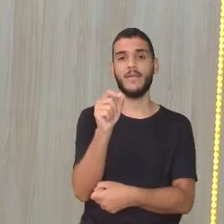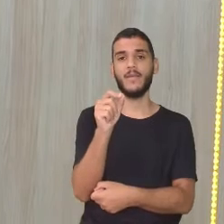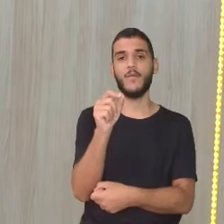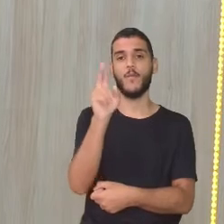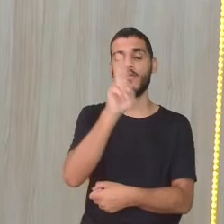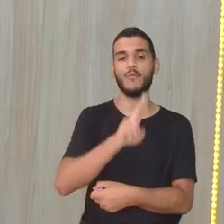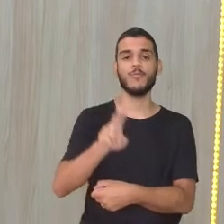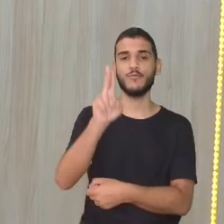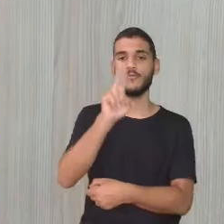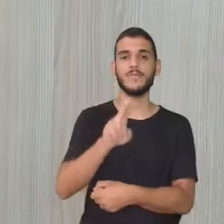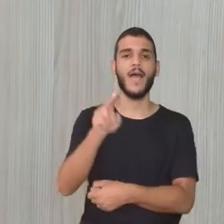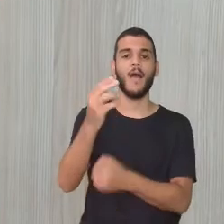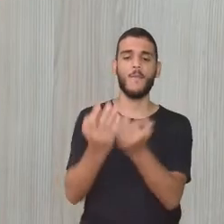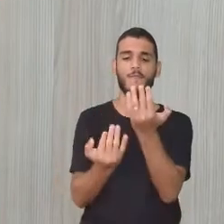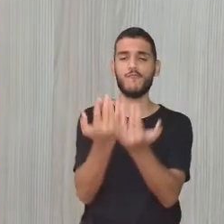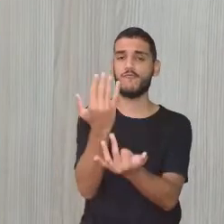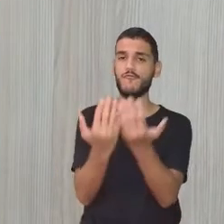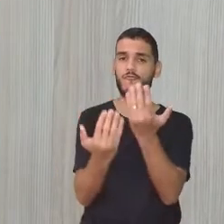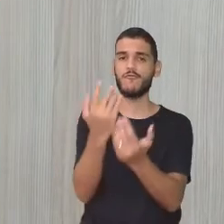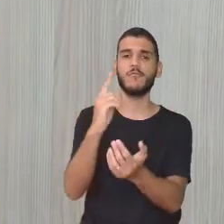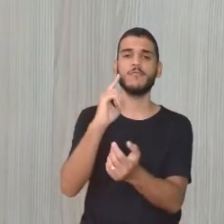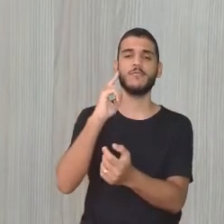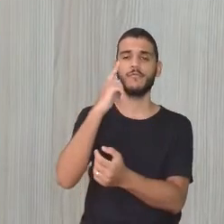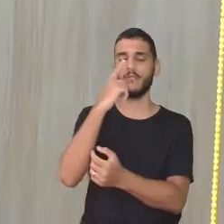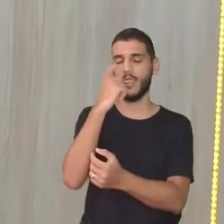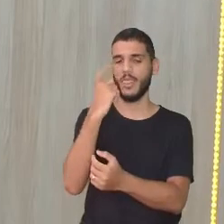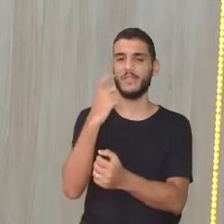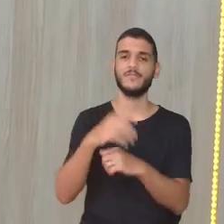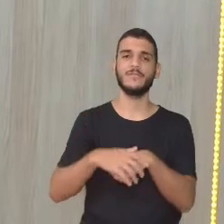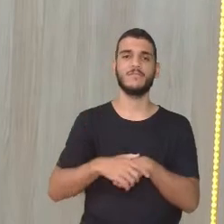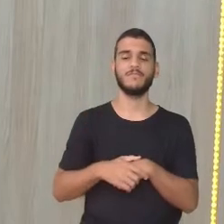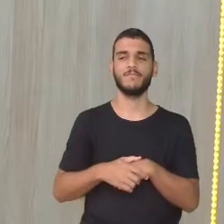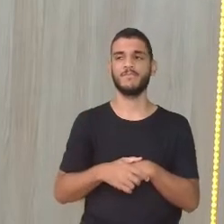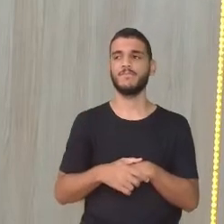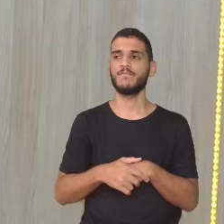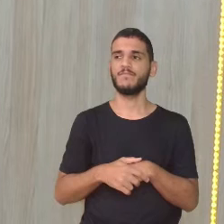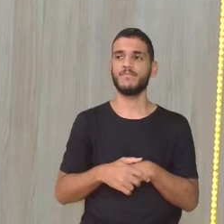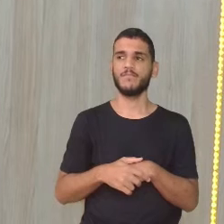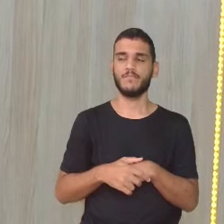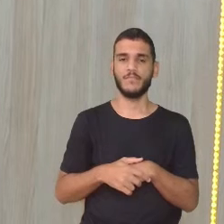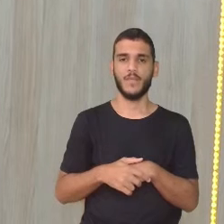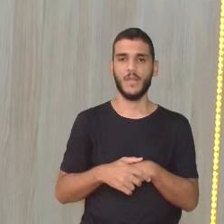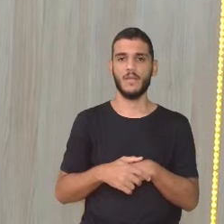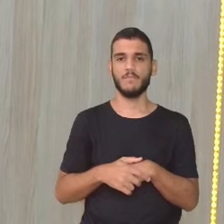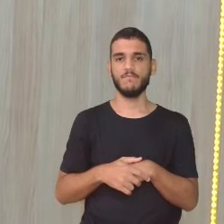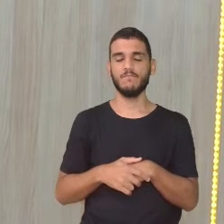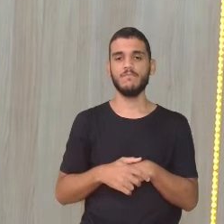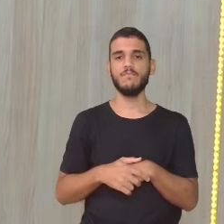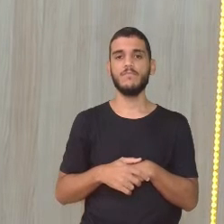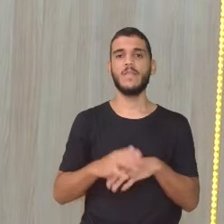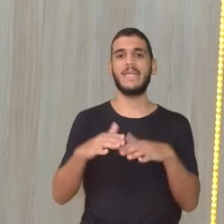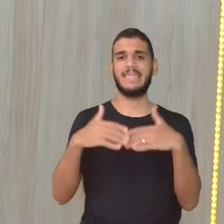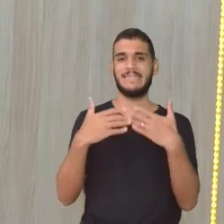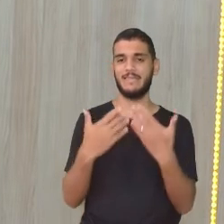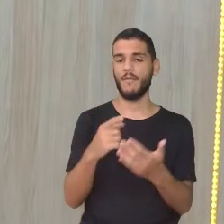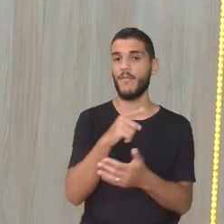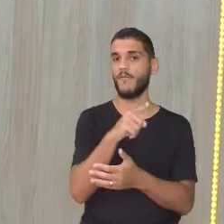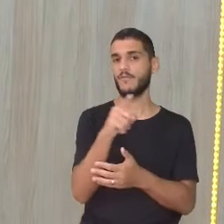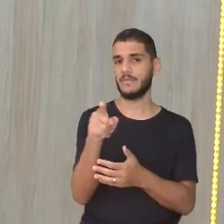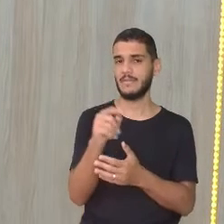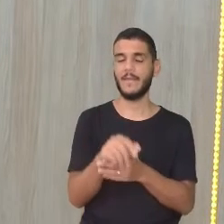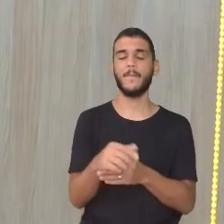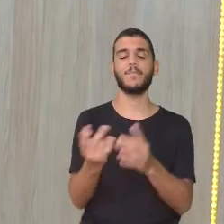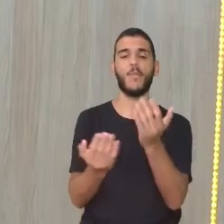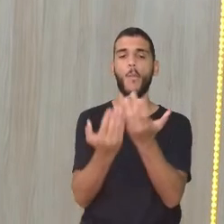Também é um grande problema. Queimar esse lixo. Olha, você está queimando ali plástico e